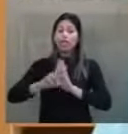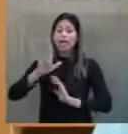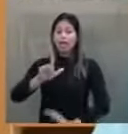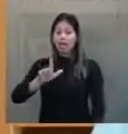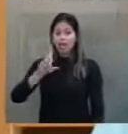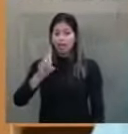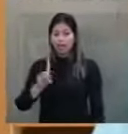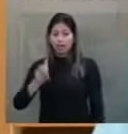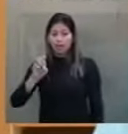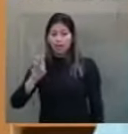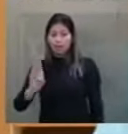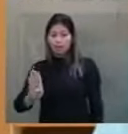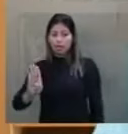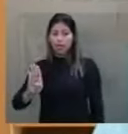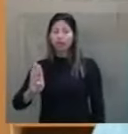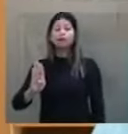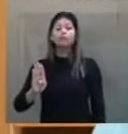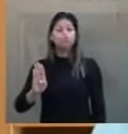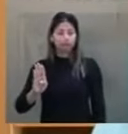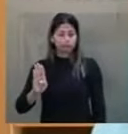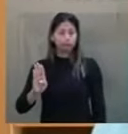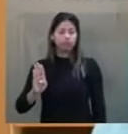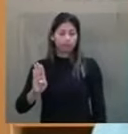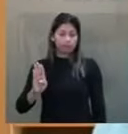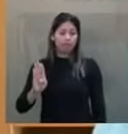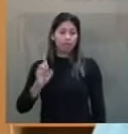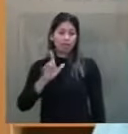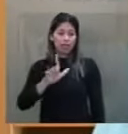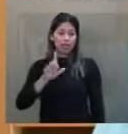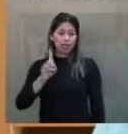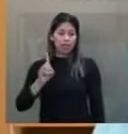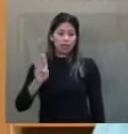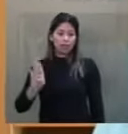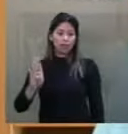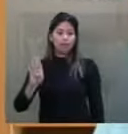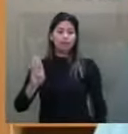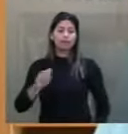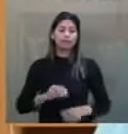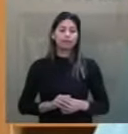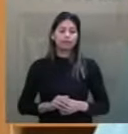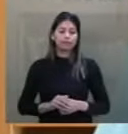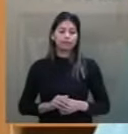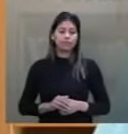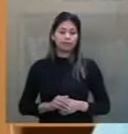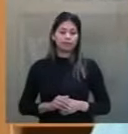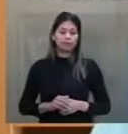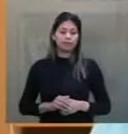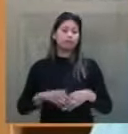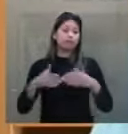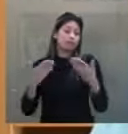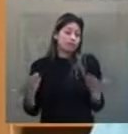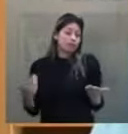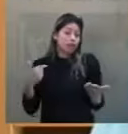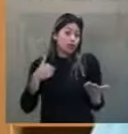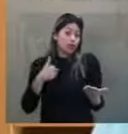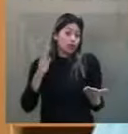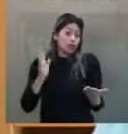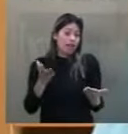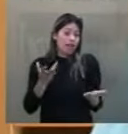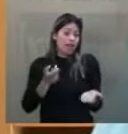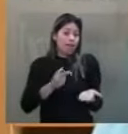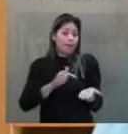da educação, a nossa tão querida LDB. Eu estou me baseando na LDB,